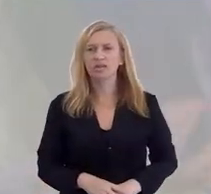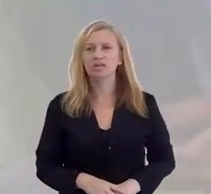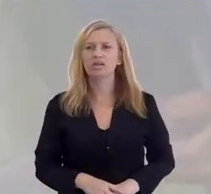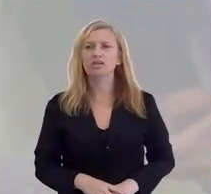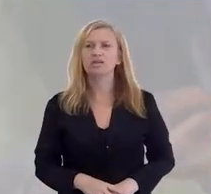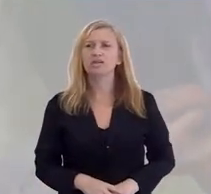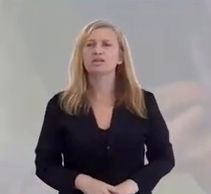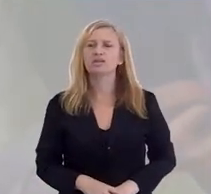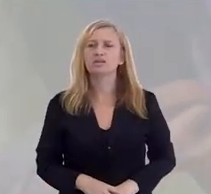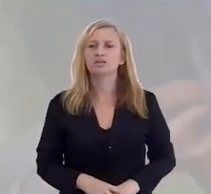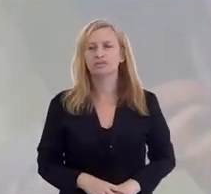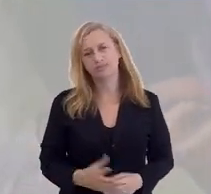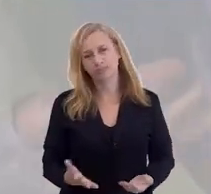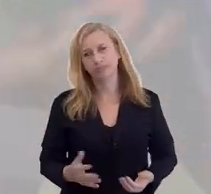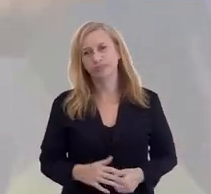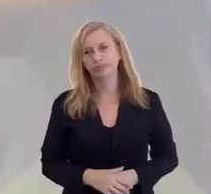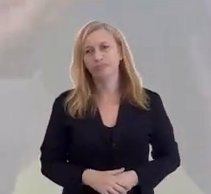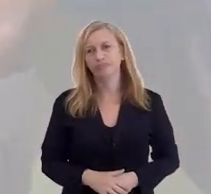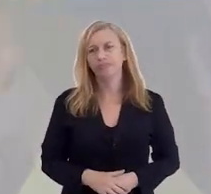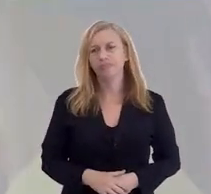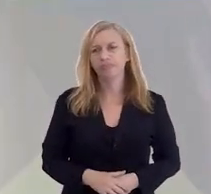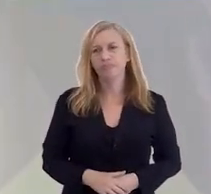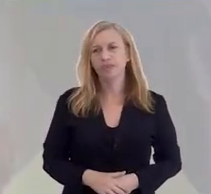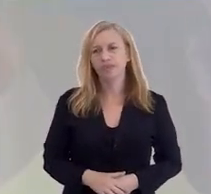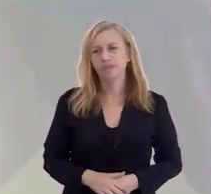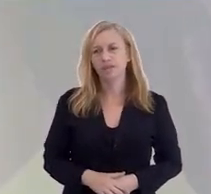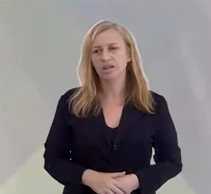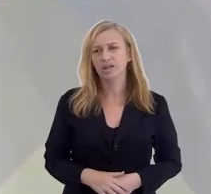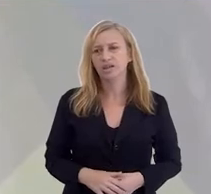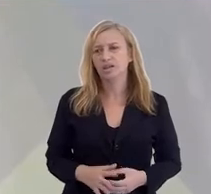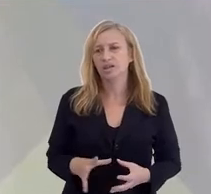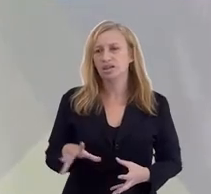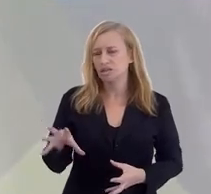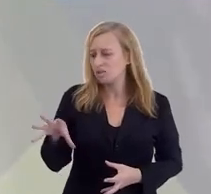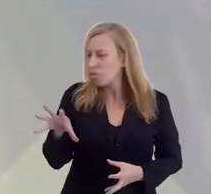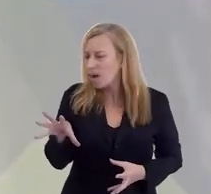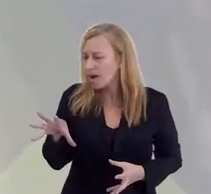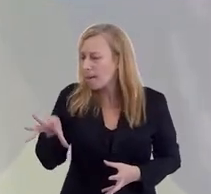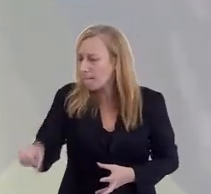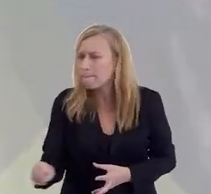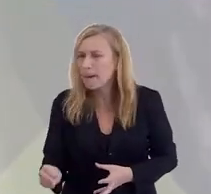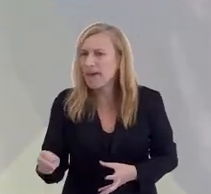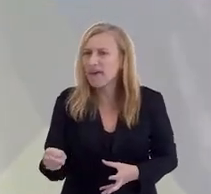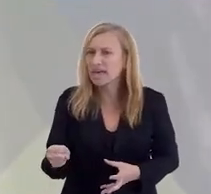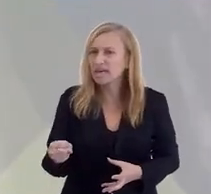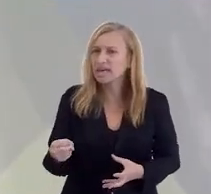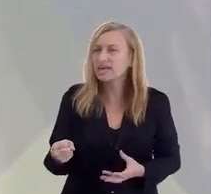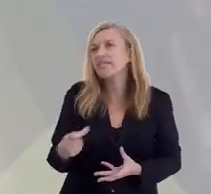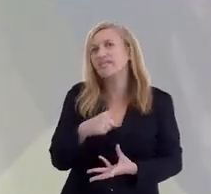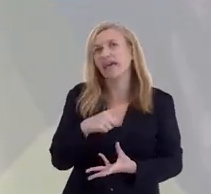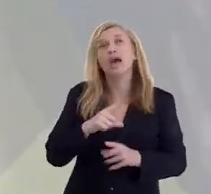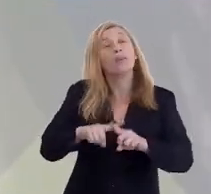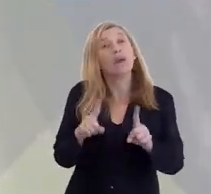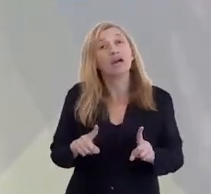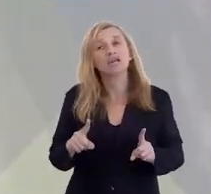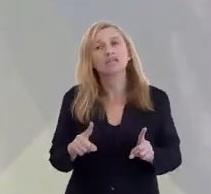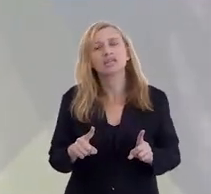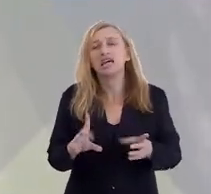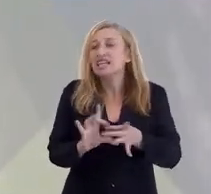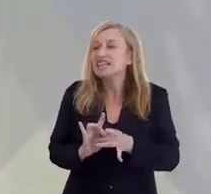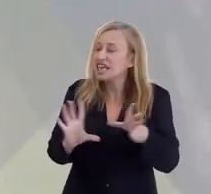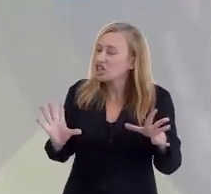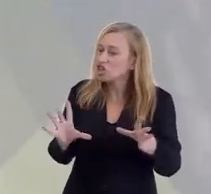chegar do outro lado e adquirir força? Não é nada que se pegue assim num balde e adquira. Então, deixar que o